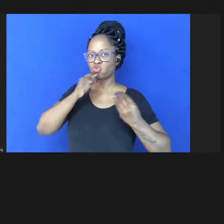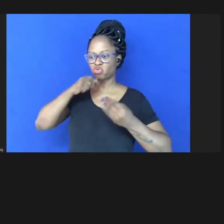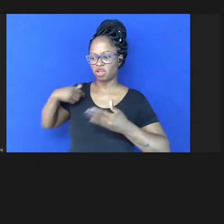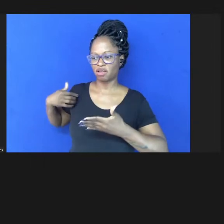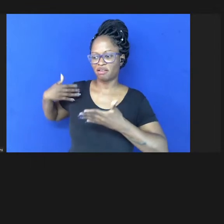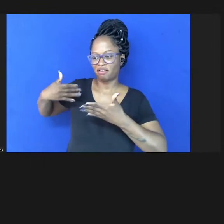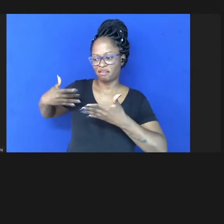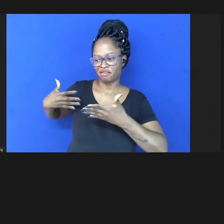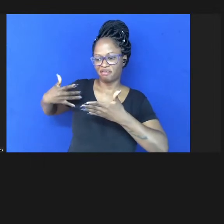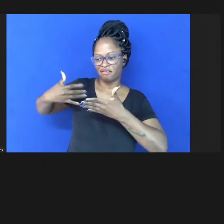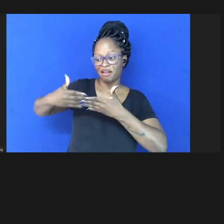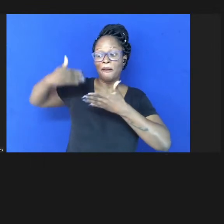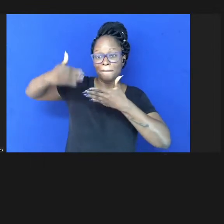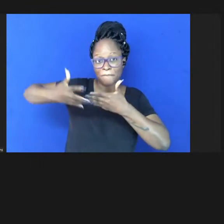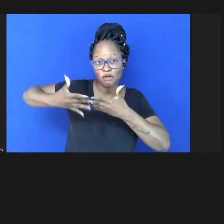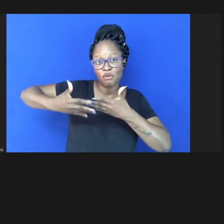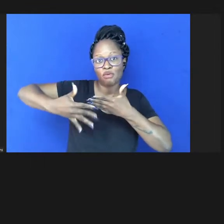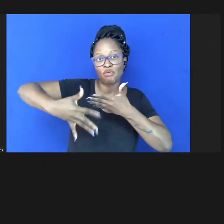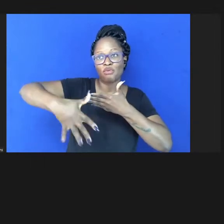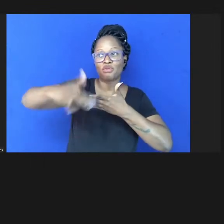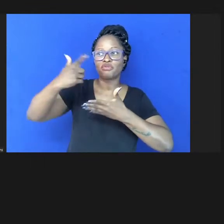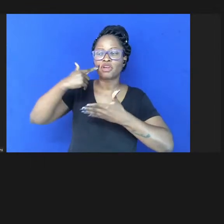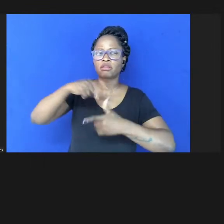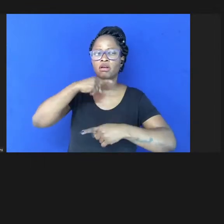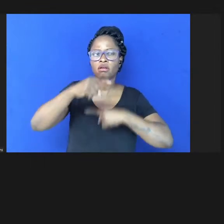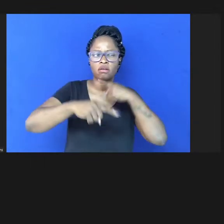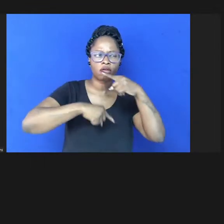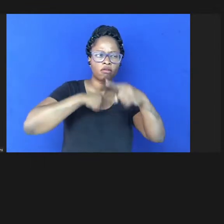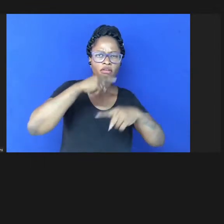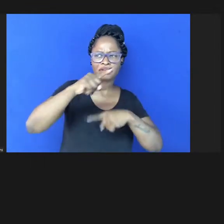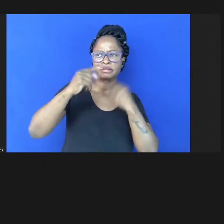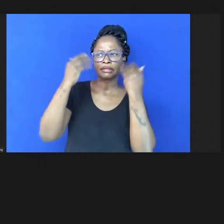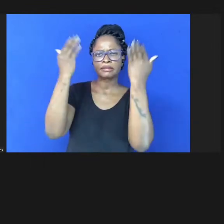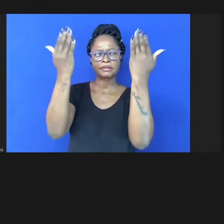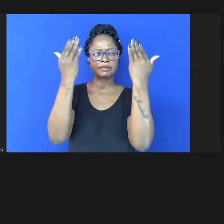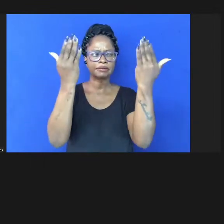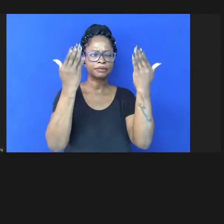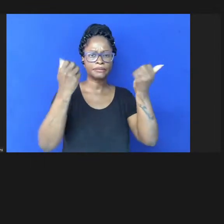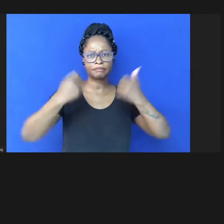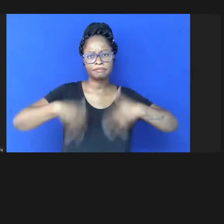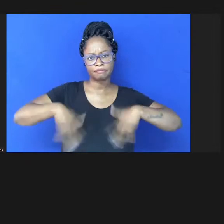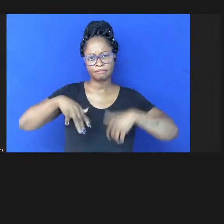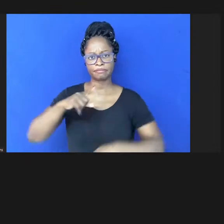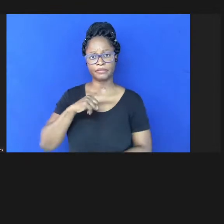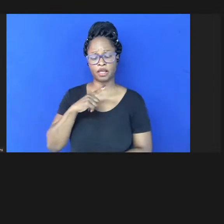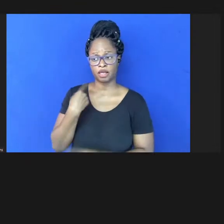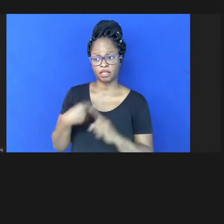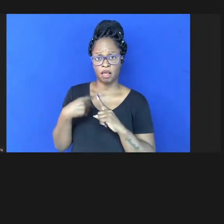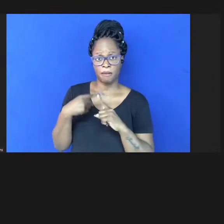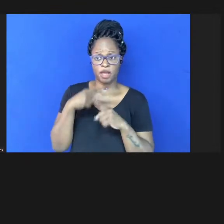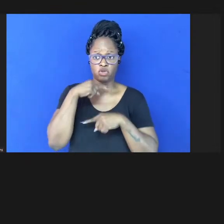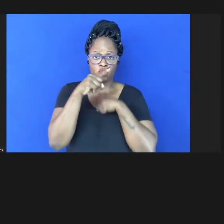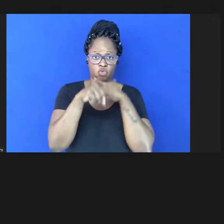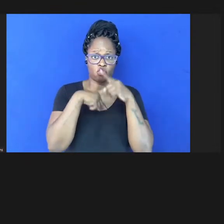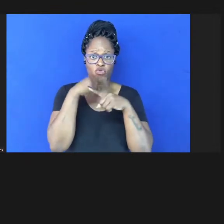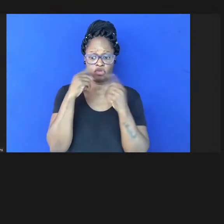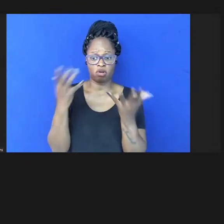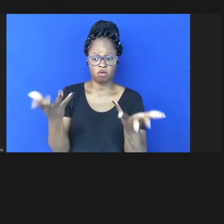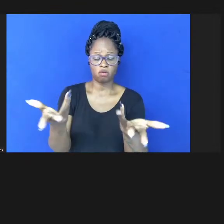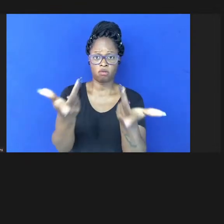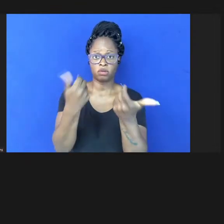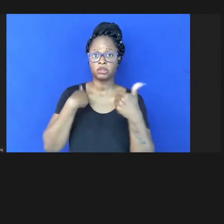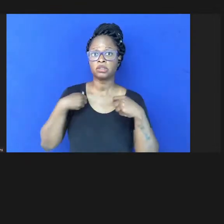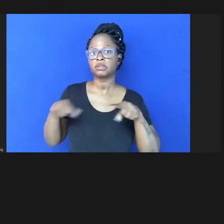verificar e haverá dúvidas a respeito e a respeito principalmente da qualidade até